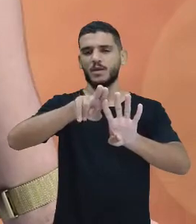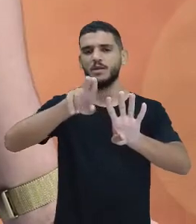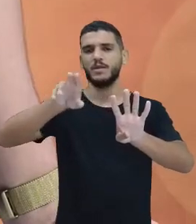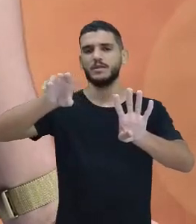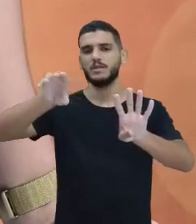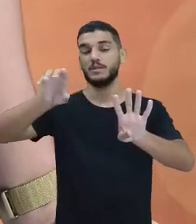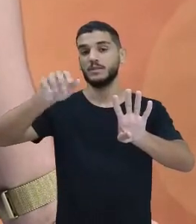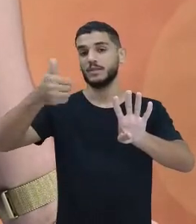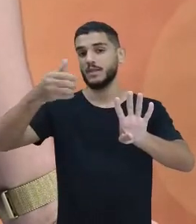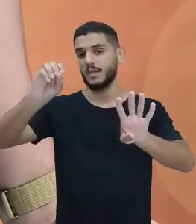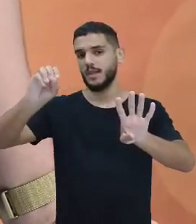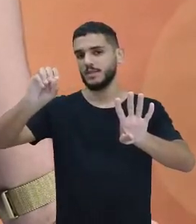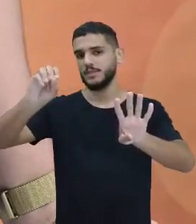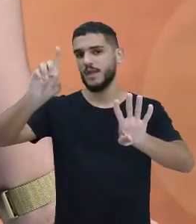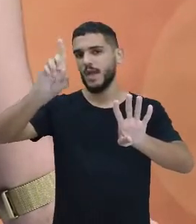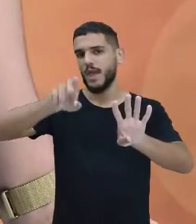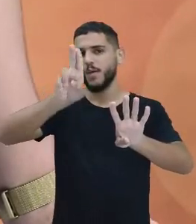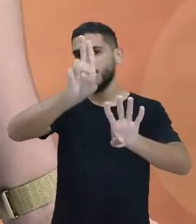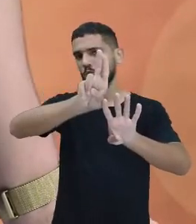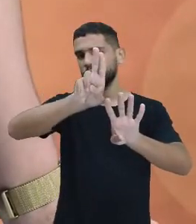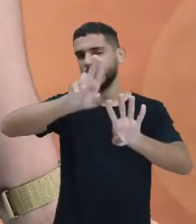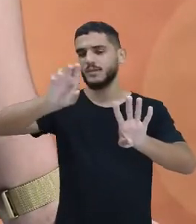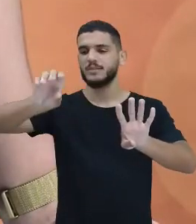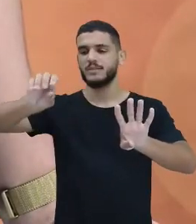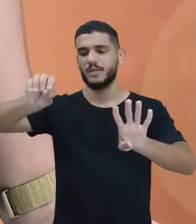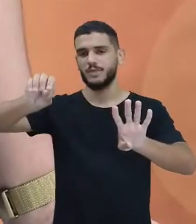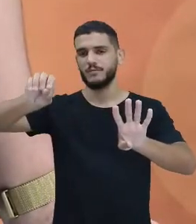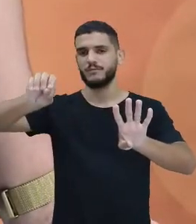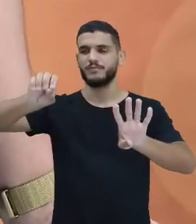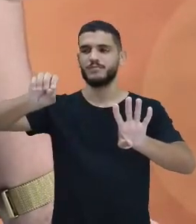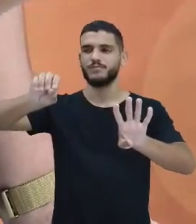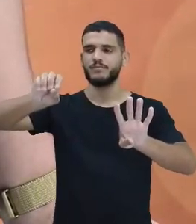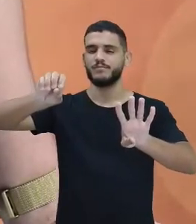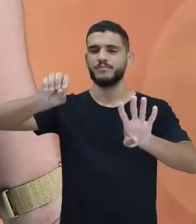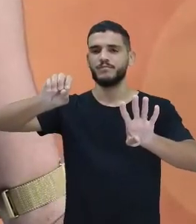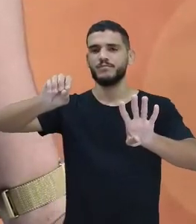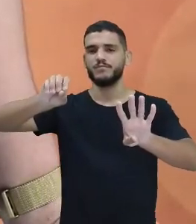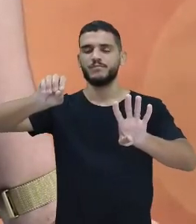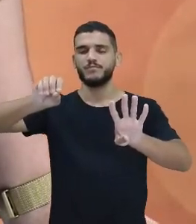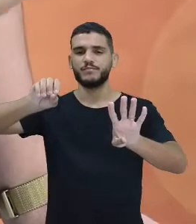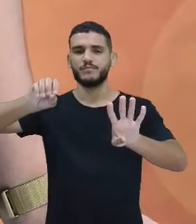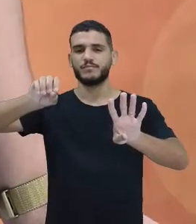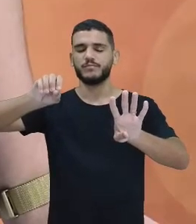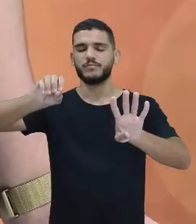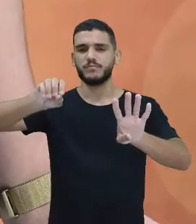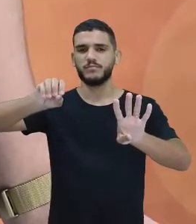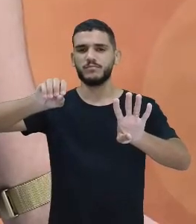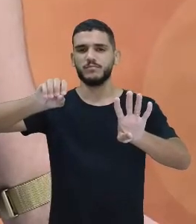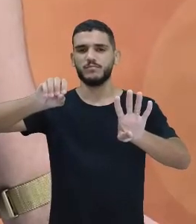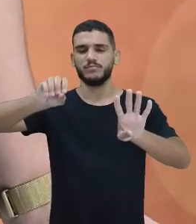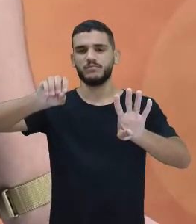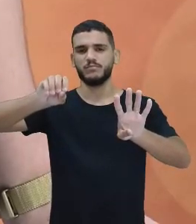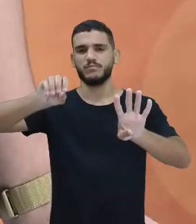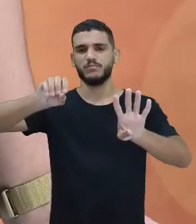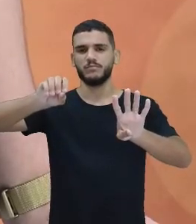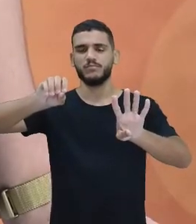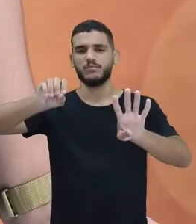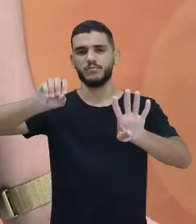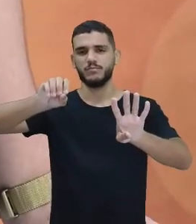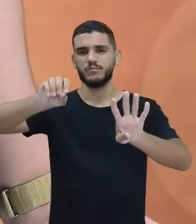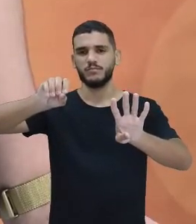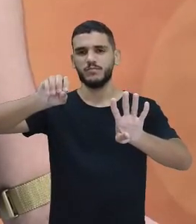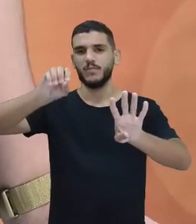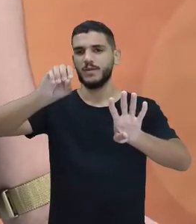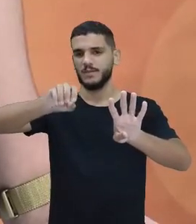está, se fosse um número só, eu olharia só o número, né? Se fosse só um aqui, aí a gente ia só comparar. Ia lembrar